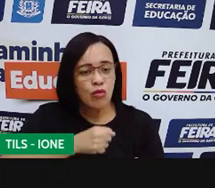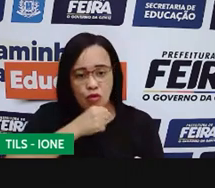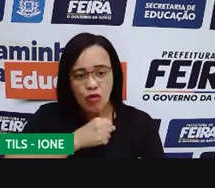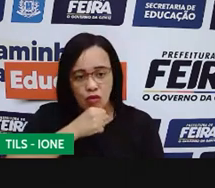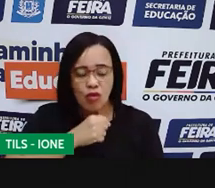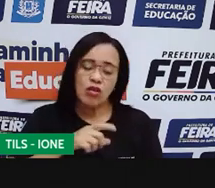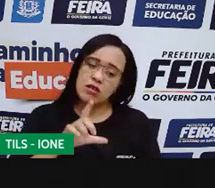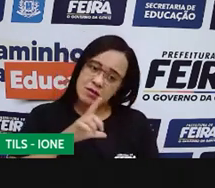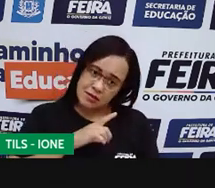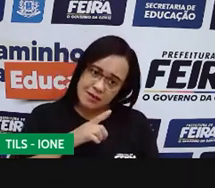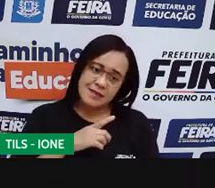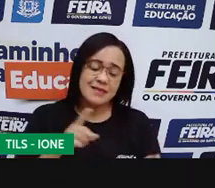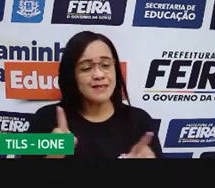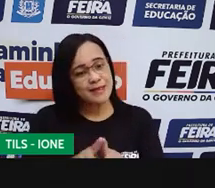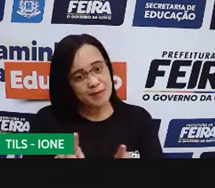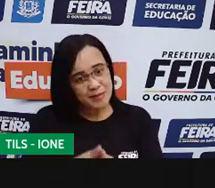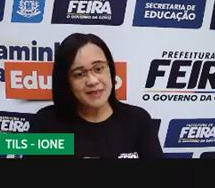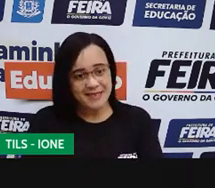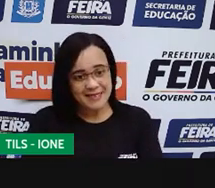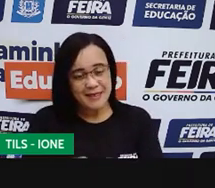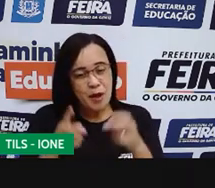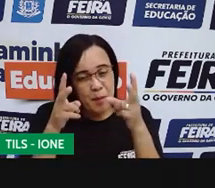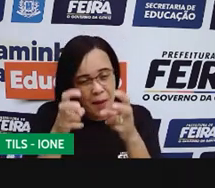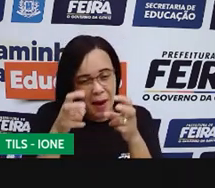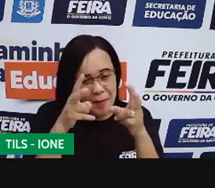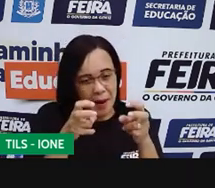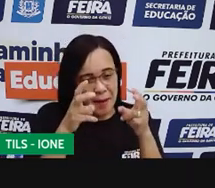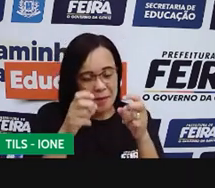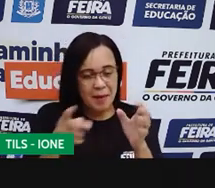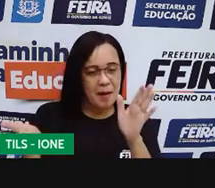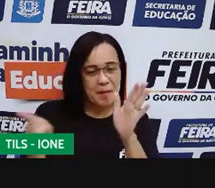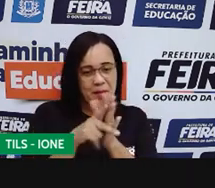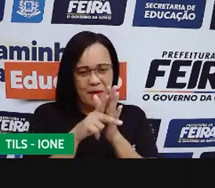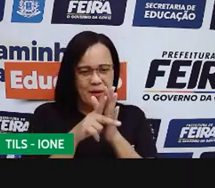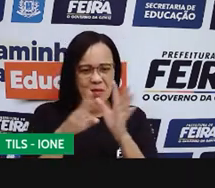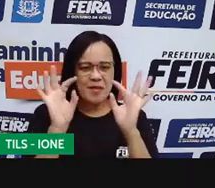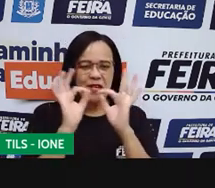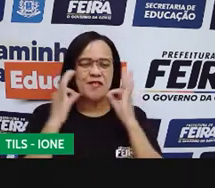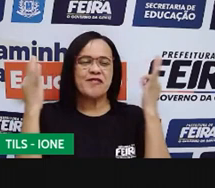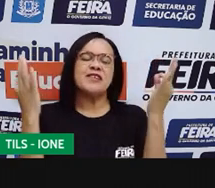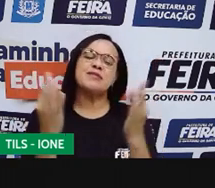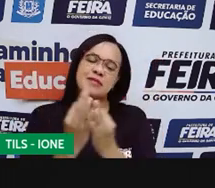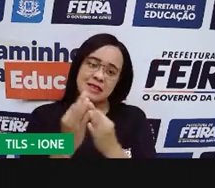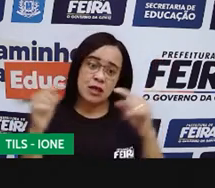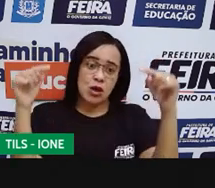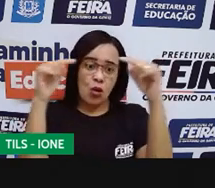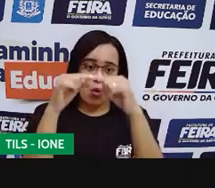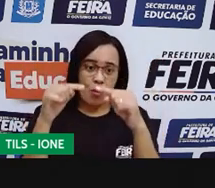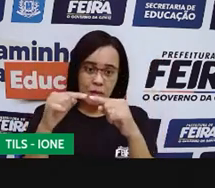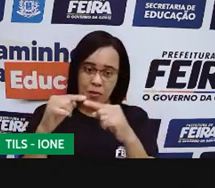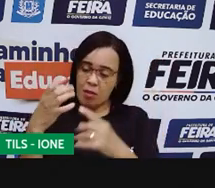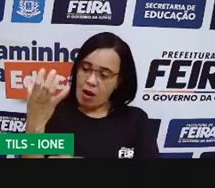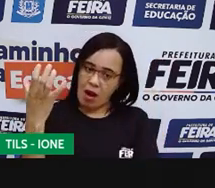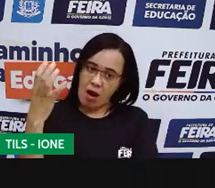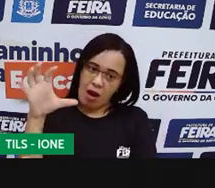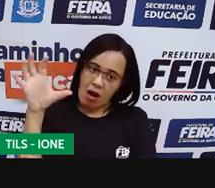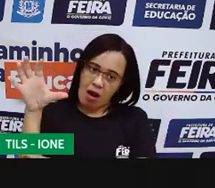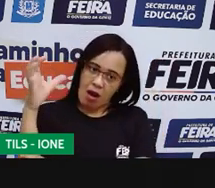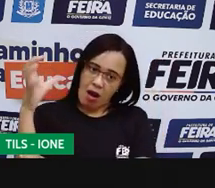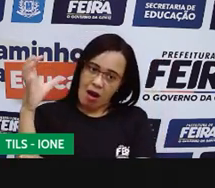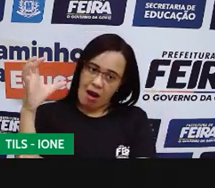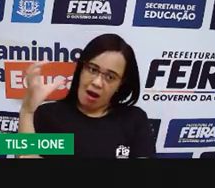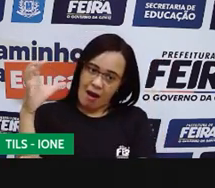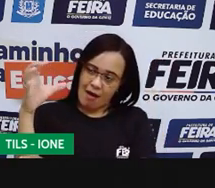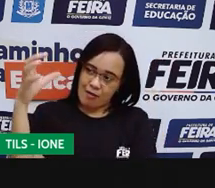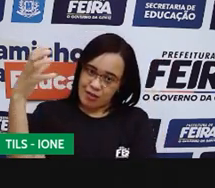consegue observar, elas são adquiridas pela composição da